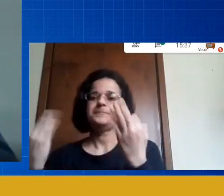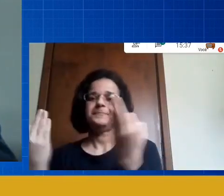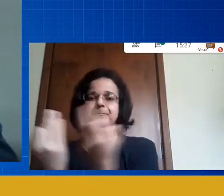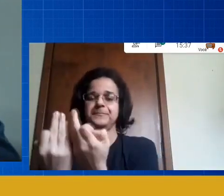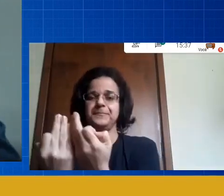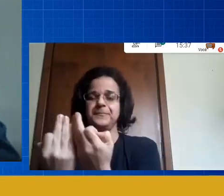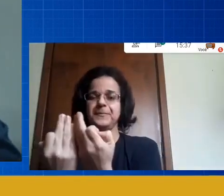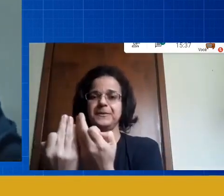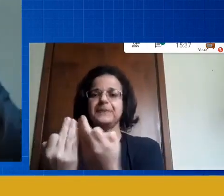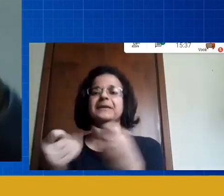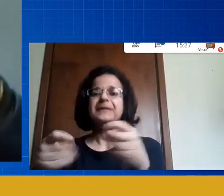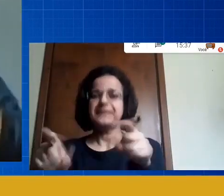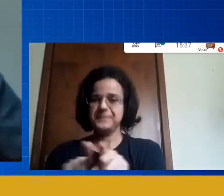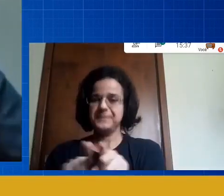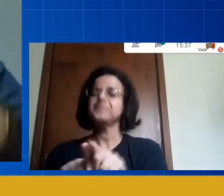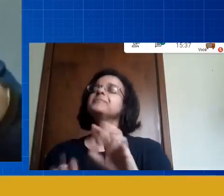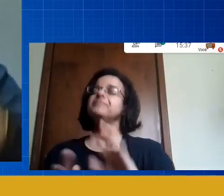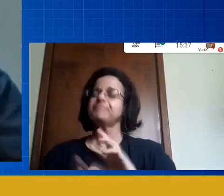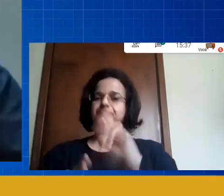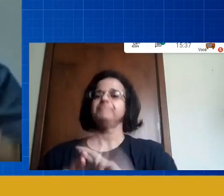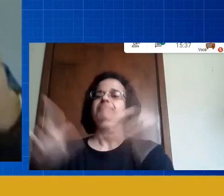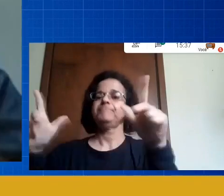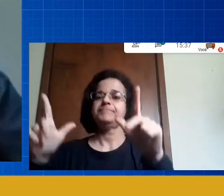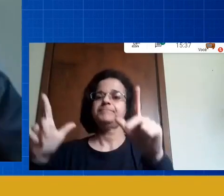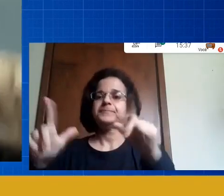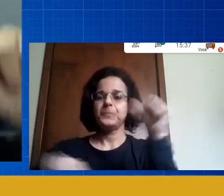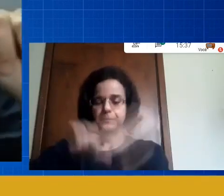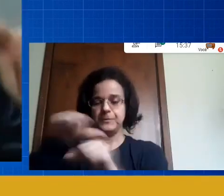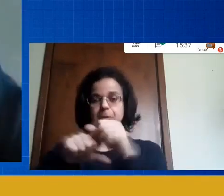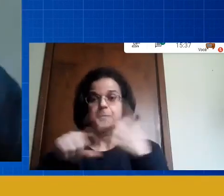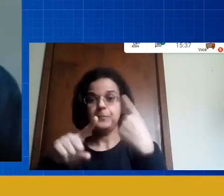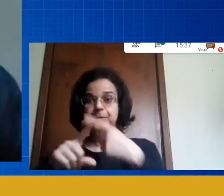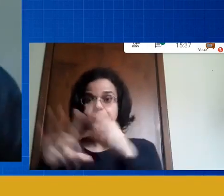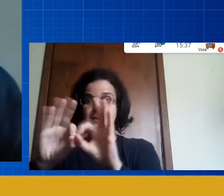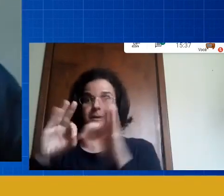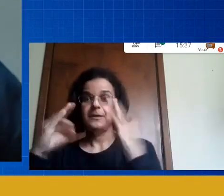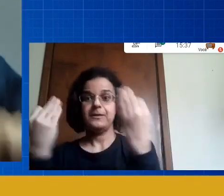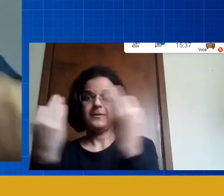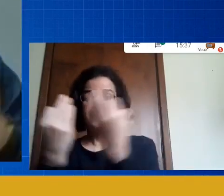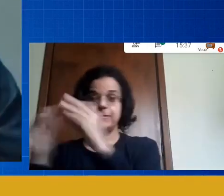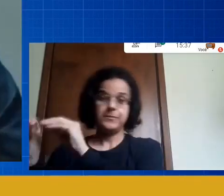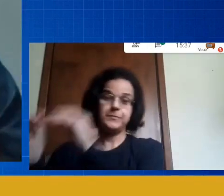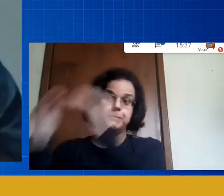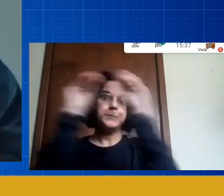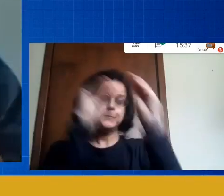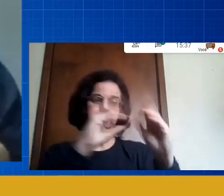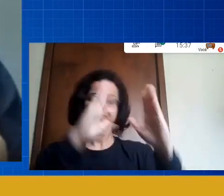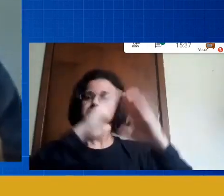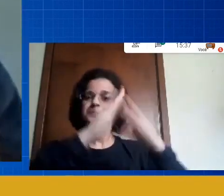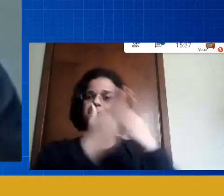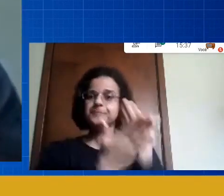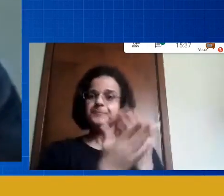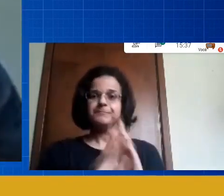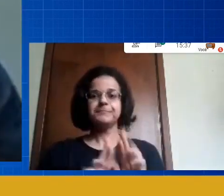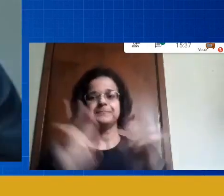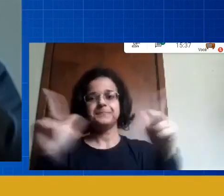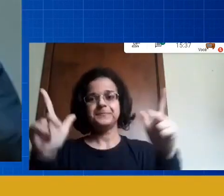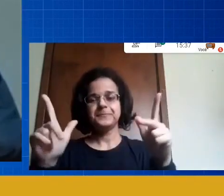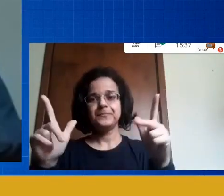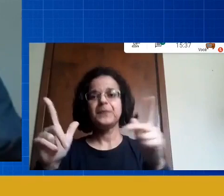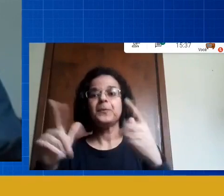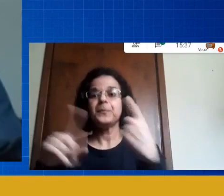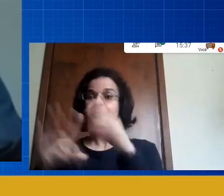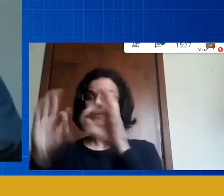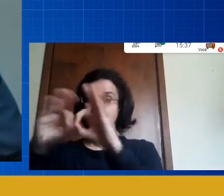e vai mudar as famílias vão voltar diferentes agora elas vão querer